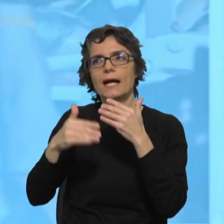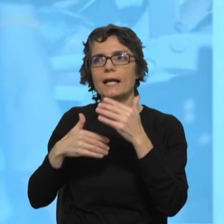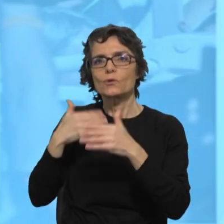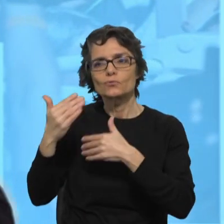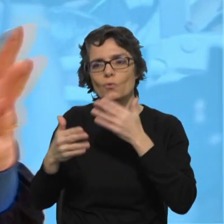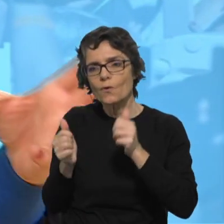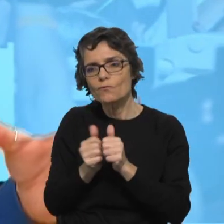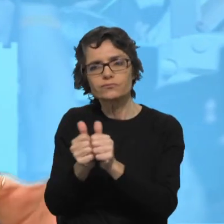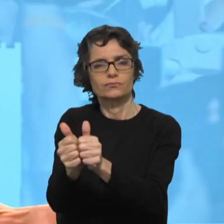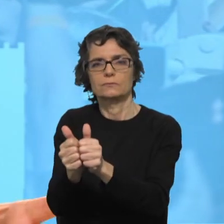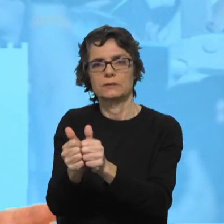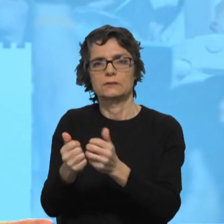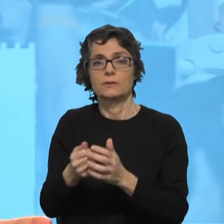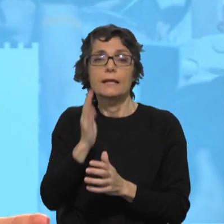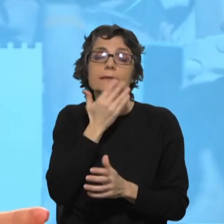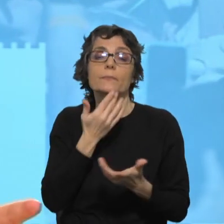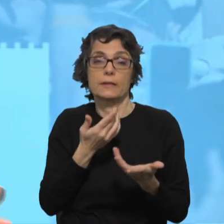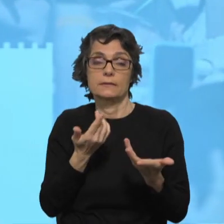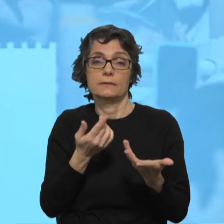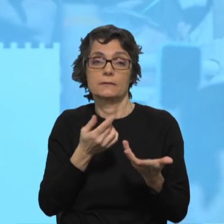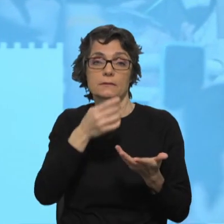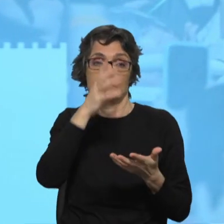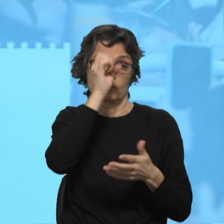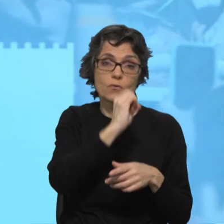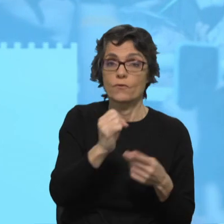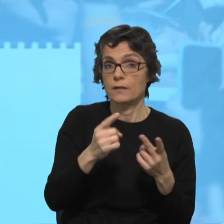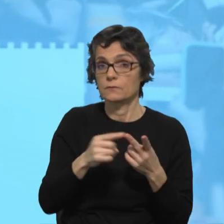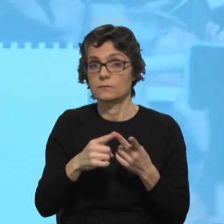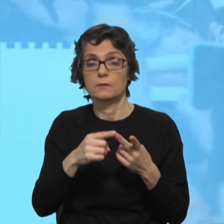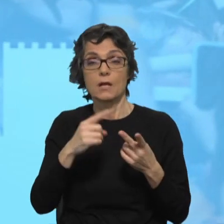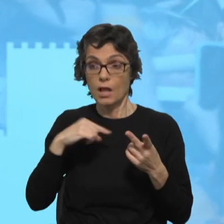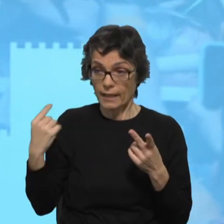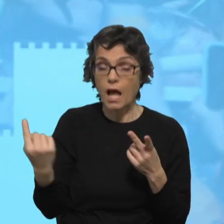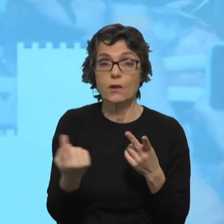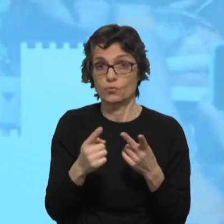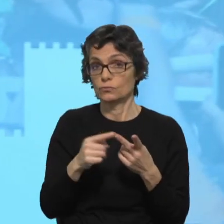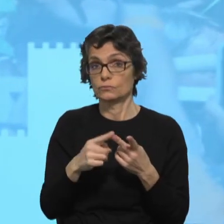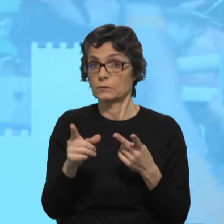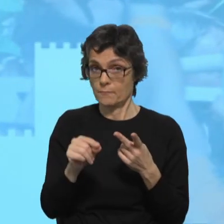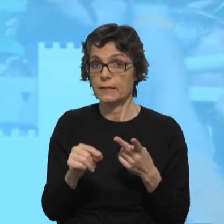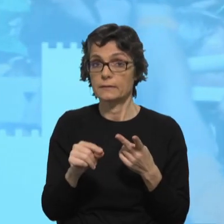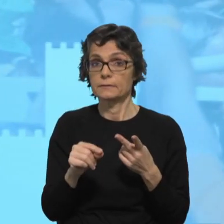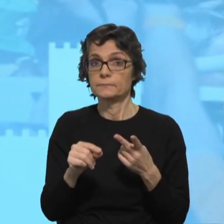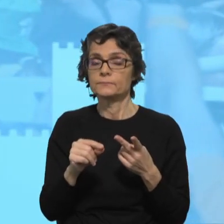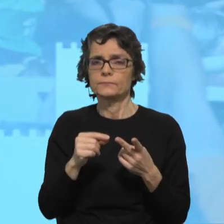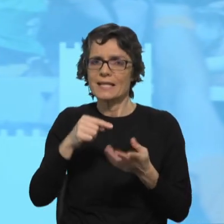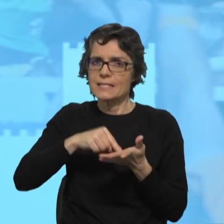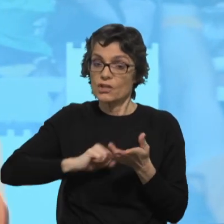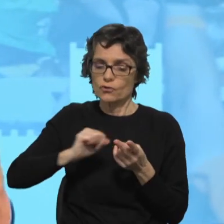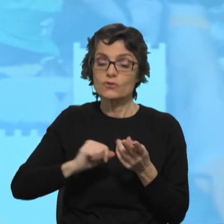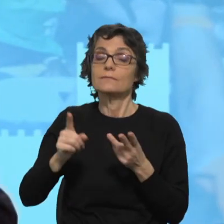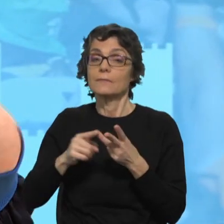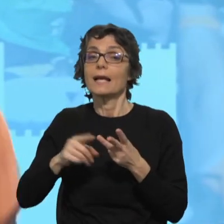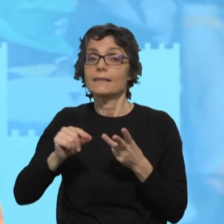das instâncias de poder tradicionais, depende de nós, como cidadãos e leitores da nossa exigência e depende